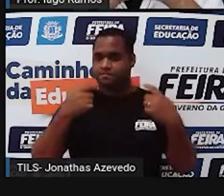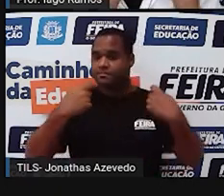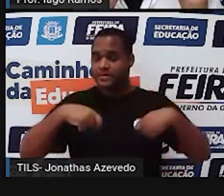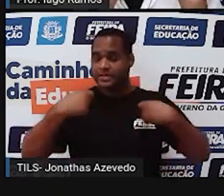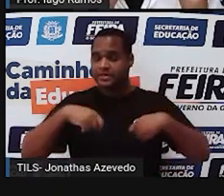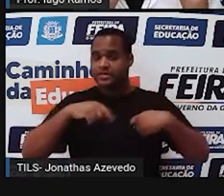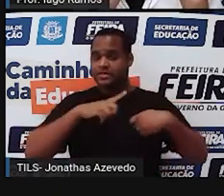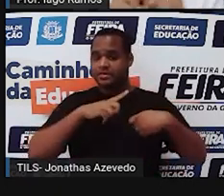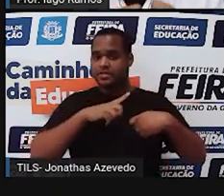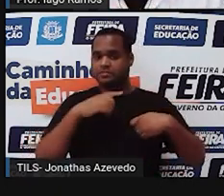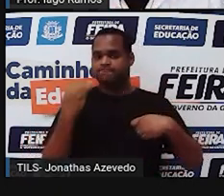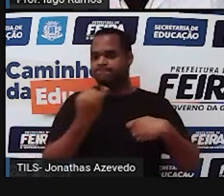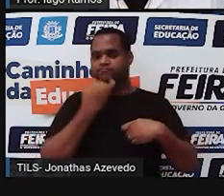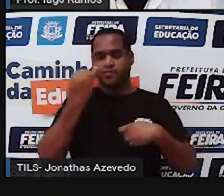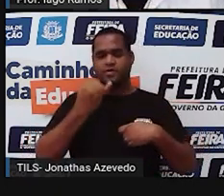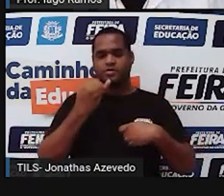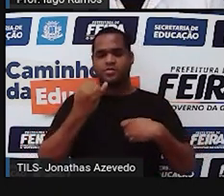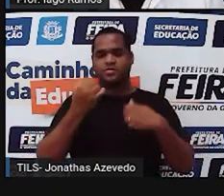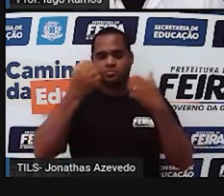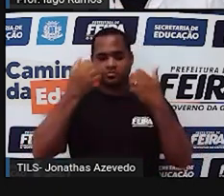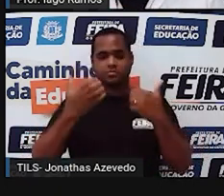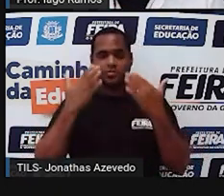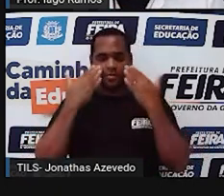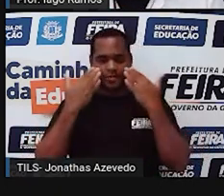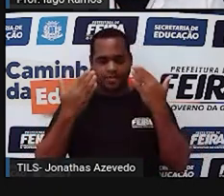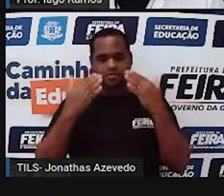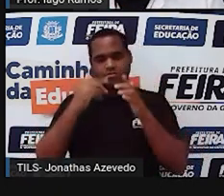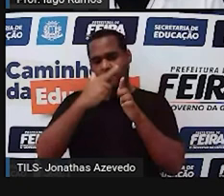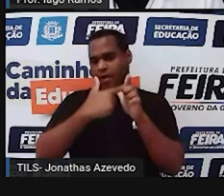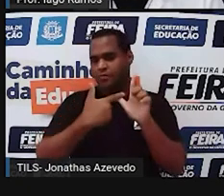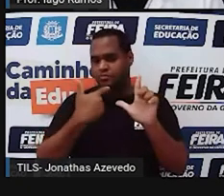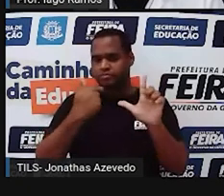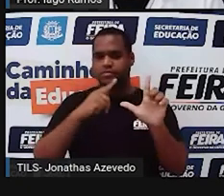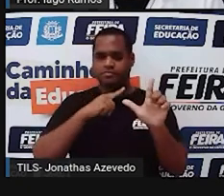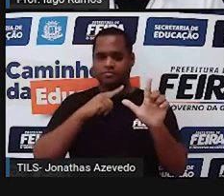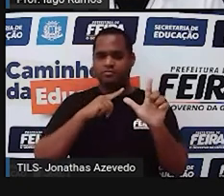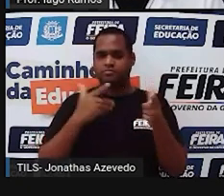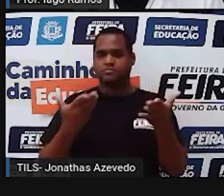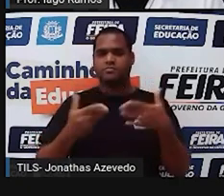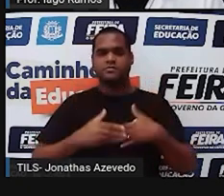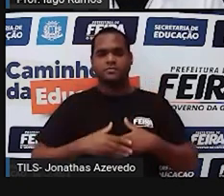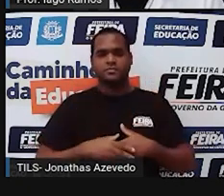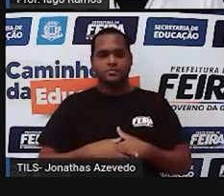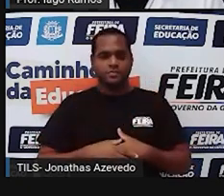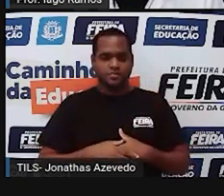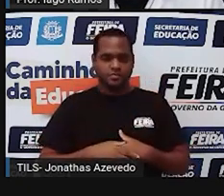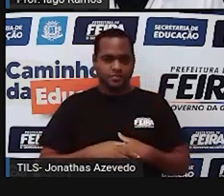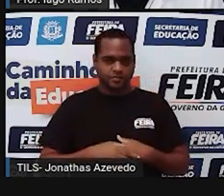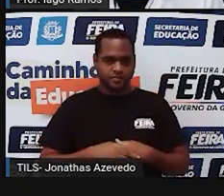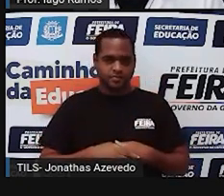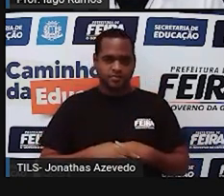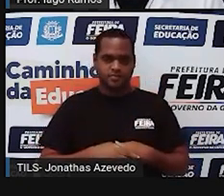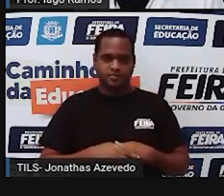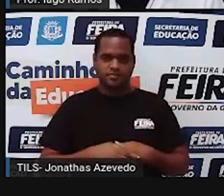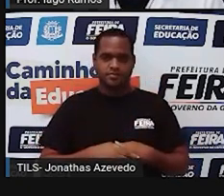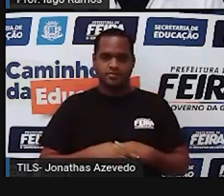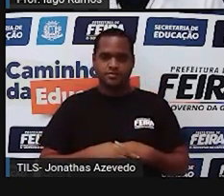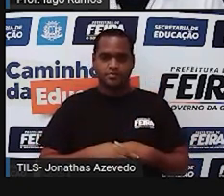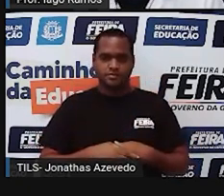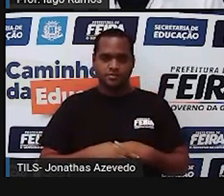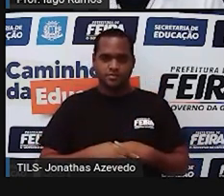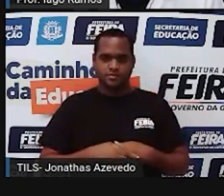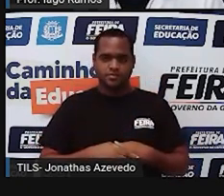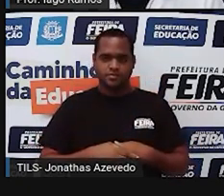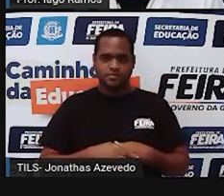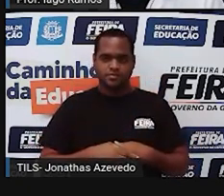abertura entre elas pra que eu tenha um ângulo ok então olha só